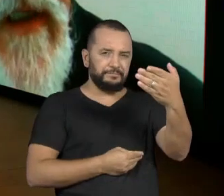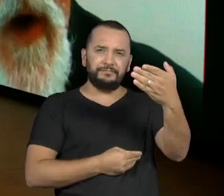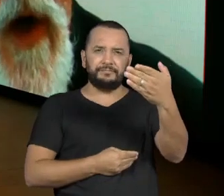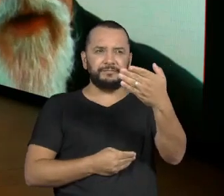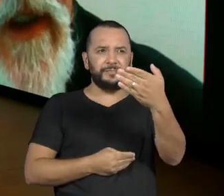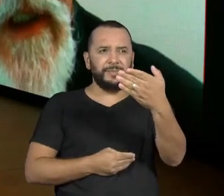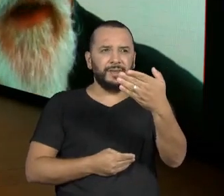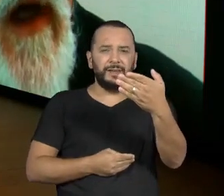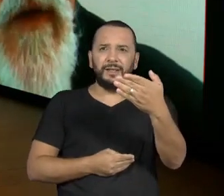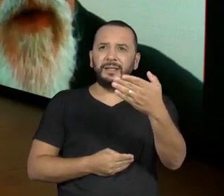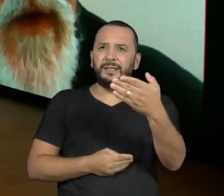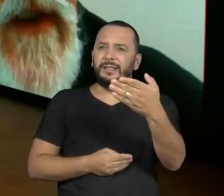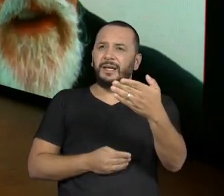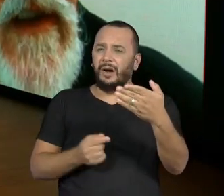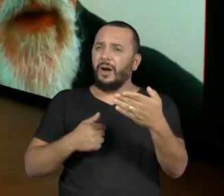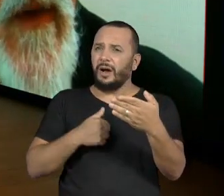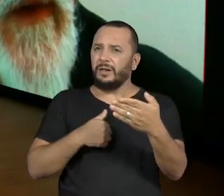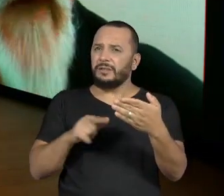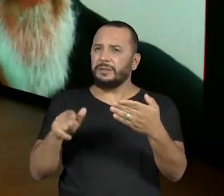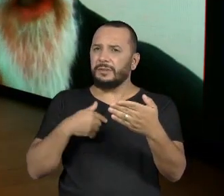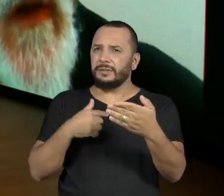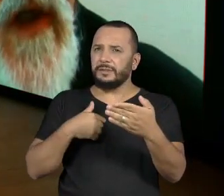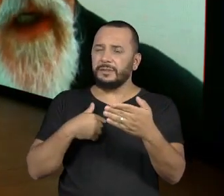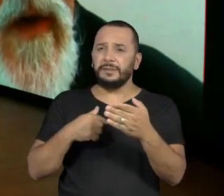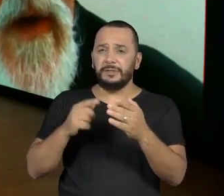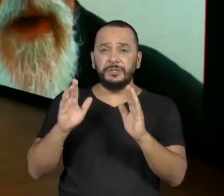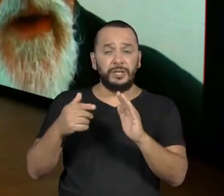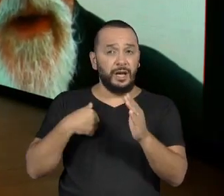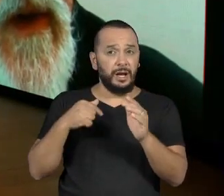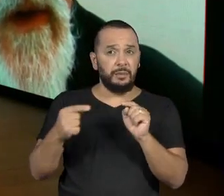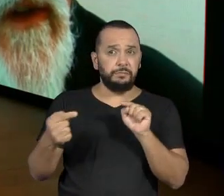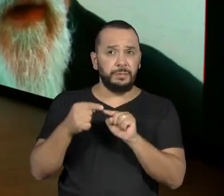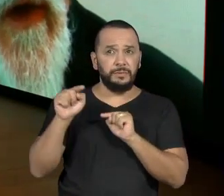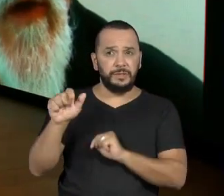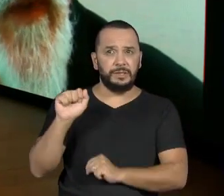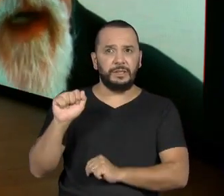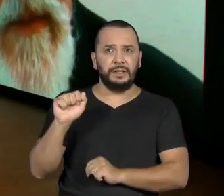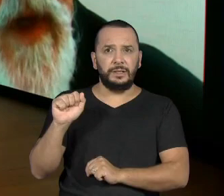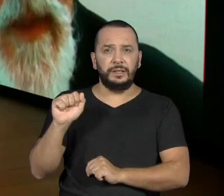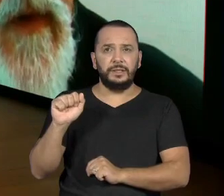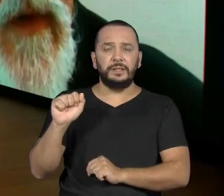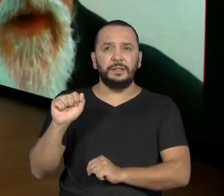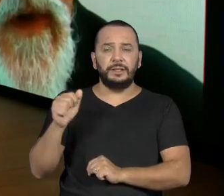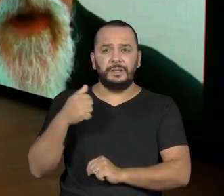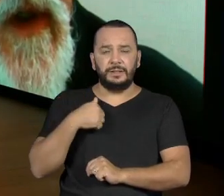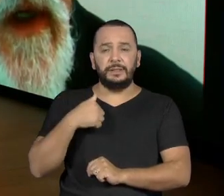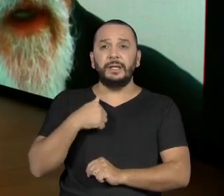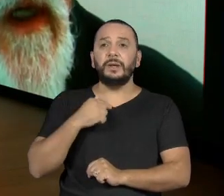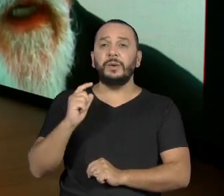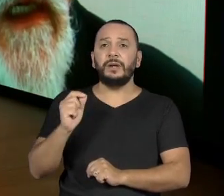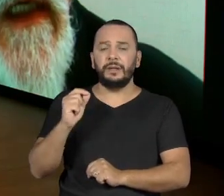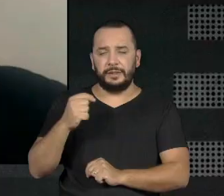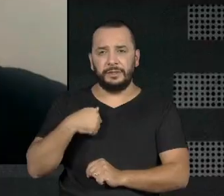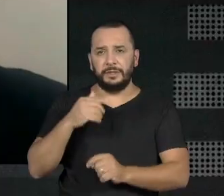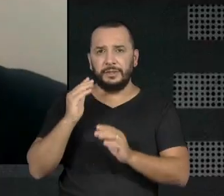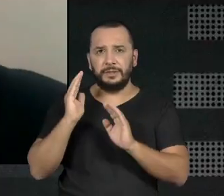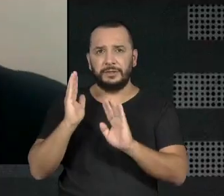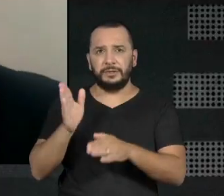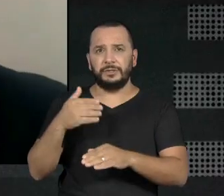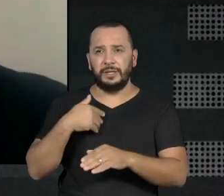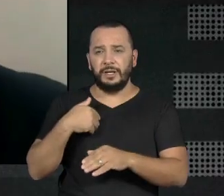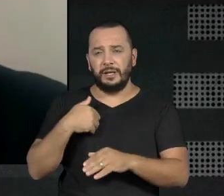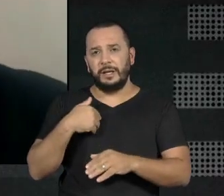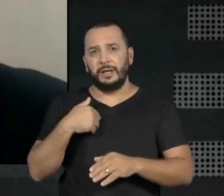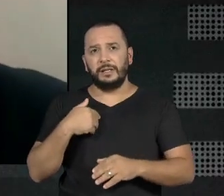mão de Garcia Lorca isso aqui. Então, o que eu fazia? Eu estava o dia inteiro segurando o paralepípedo e de manhã